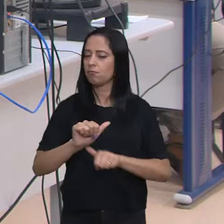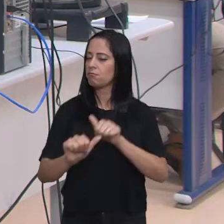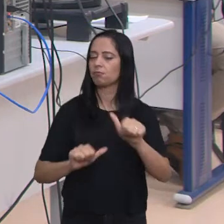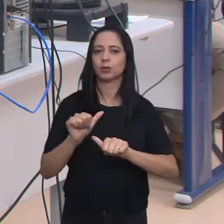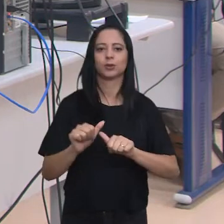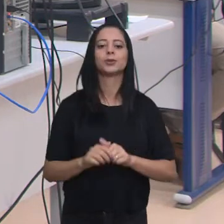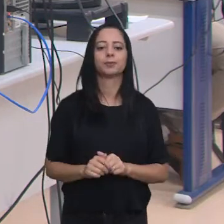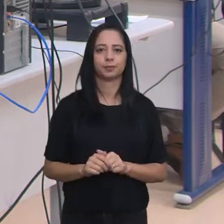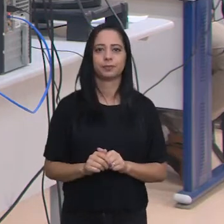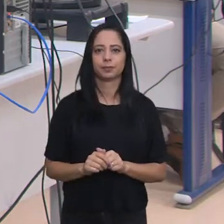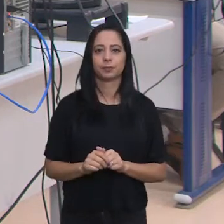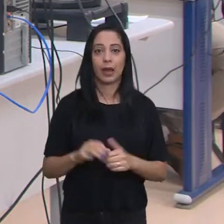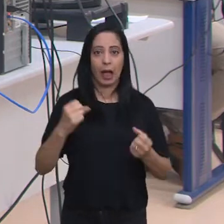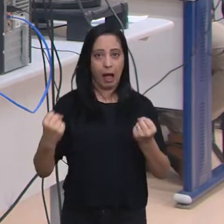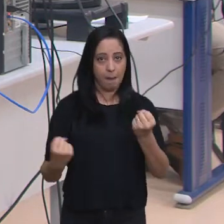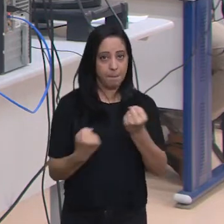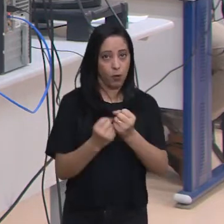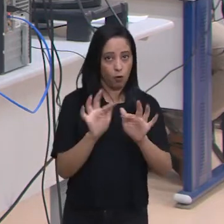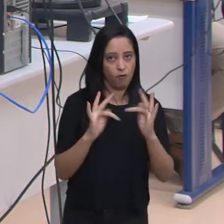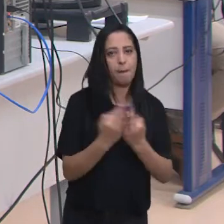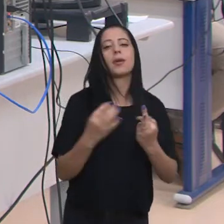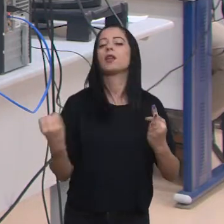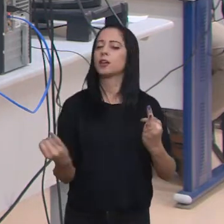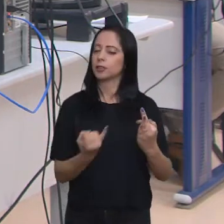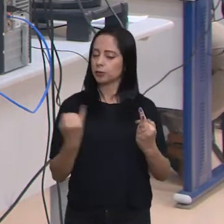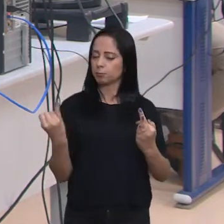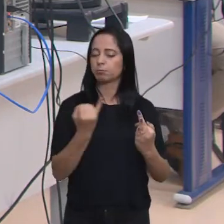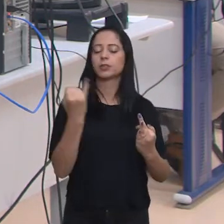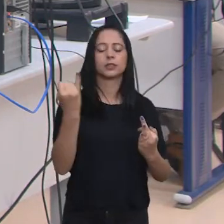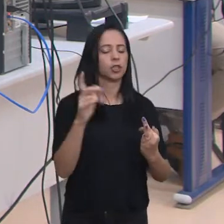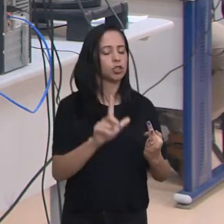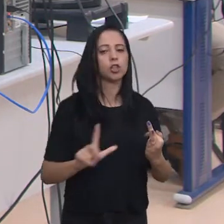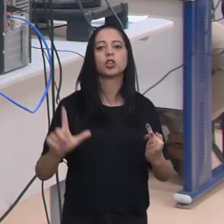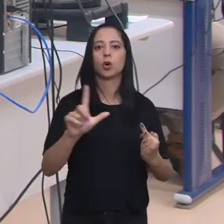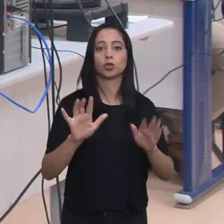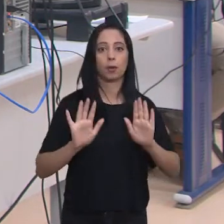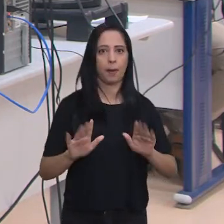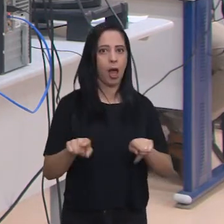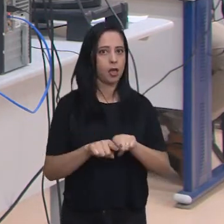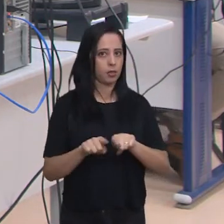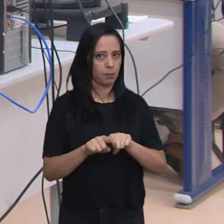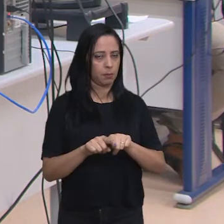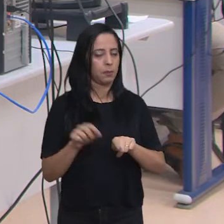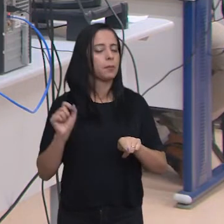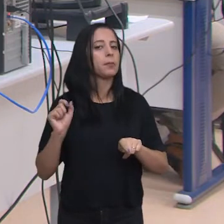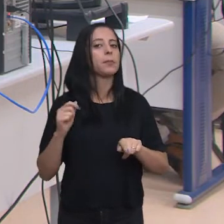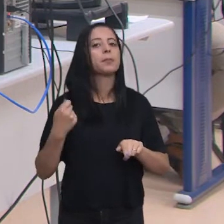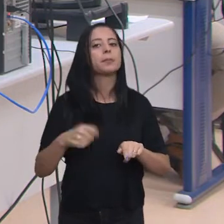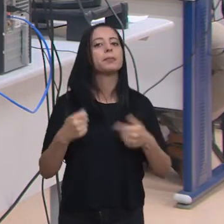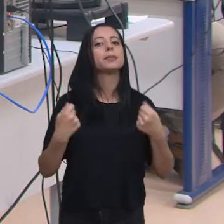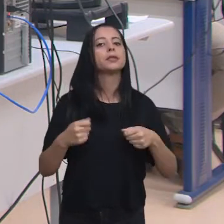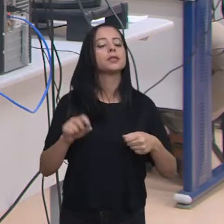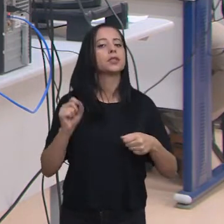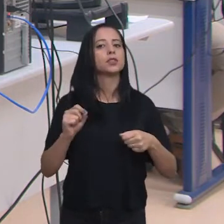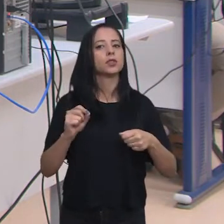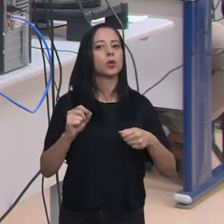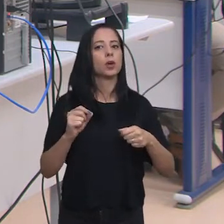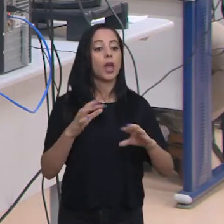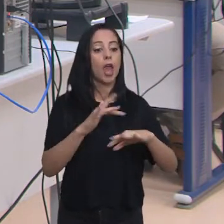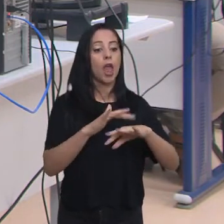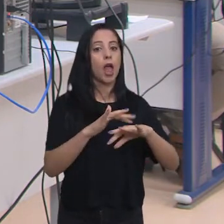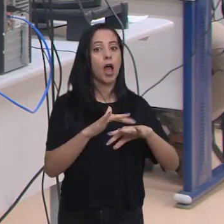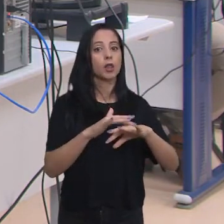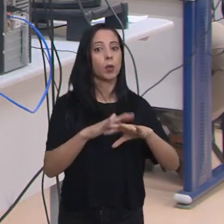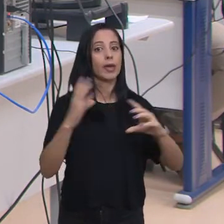importante mesmo o apoio da família, né? Mas acima de tudo, é preciso também assegurar meios para o diagnóstico e o tratamento